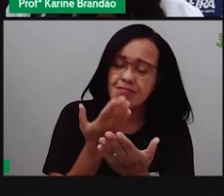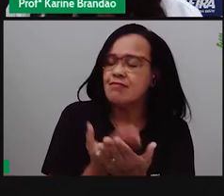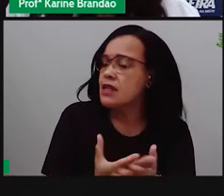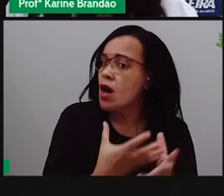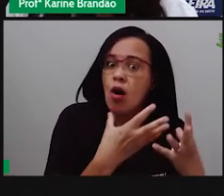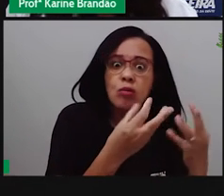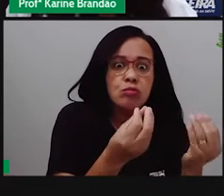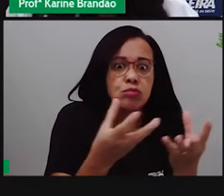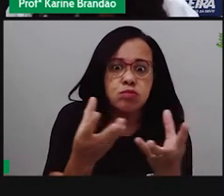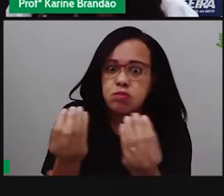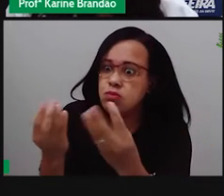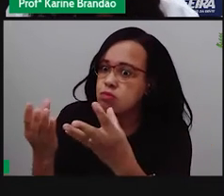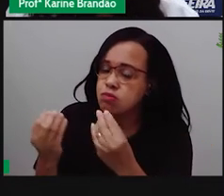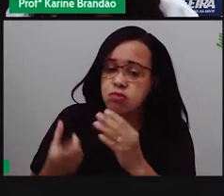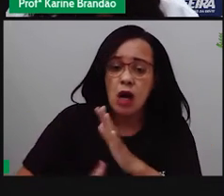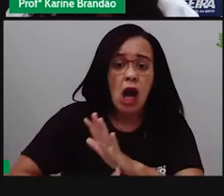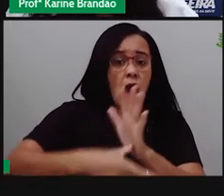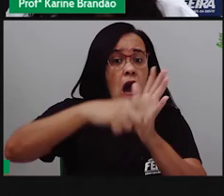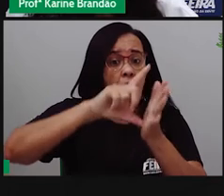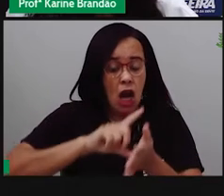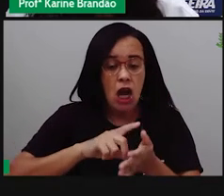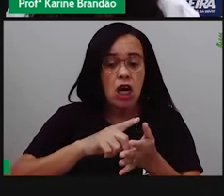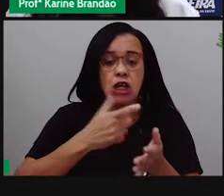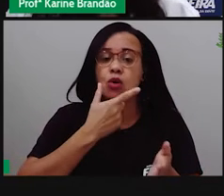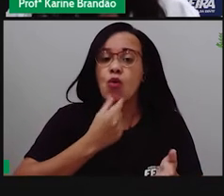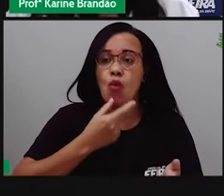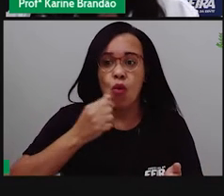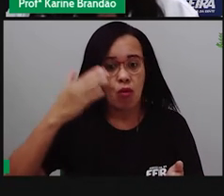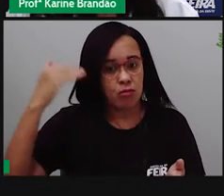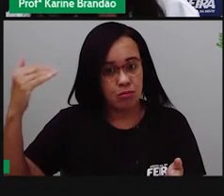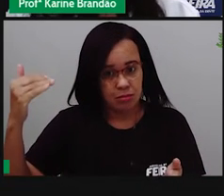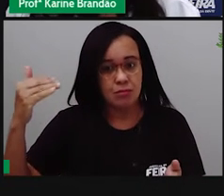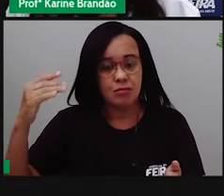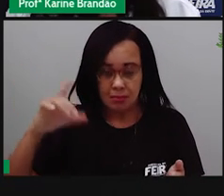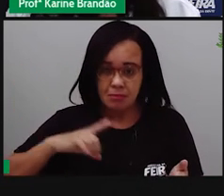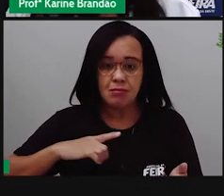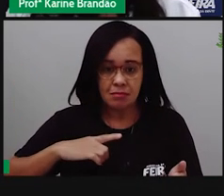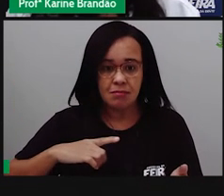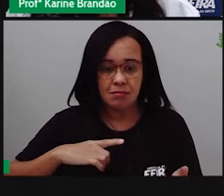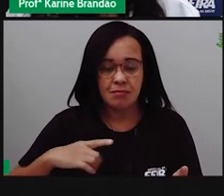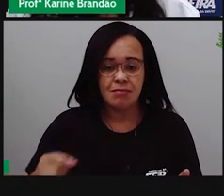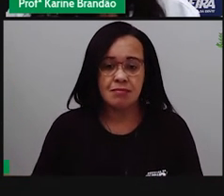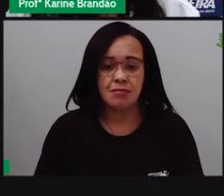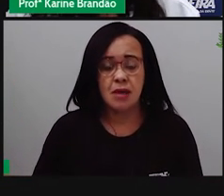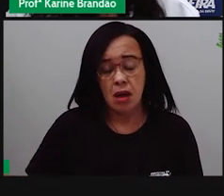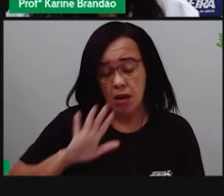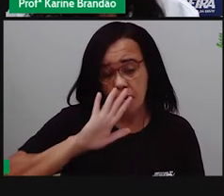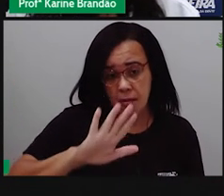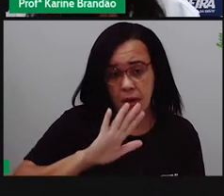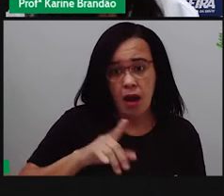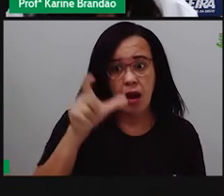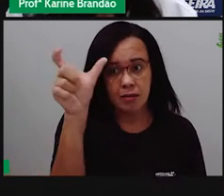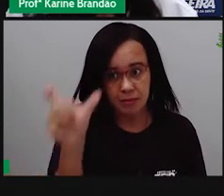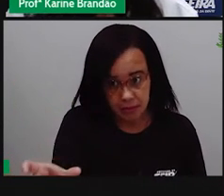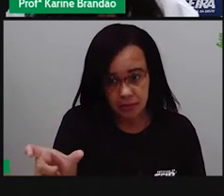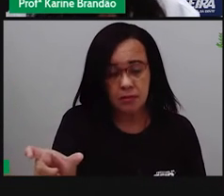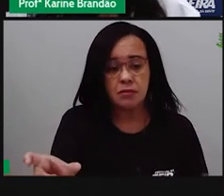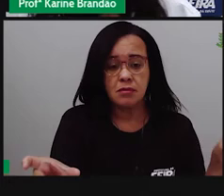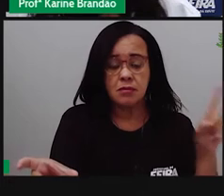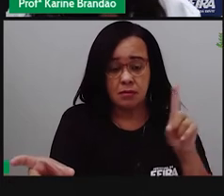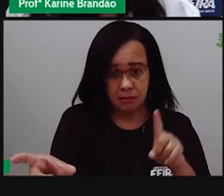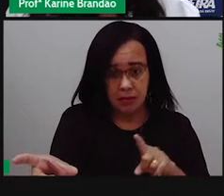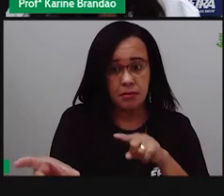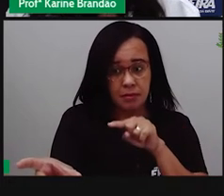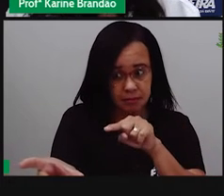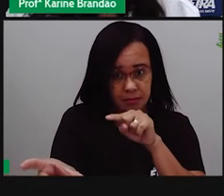cientistas, antes de Charles Darwin, tá? Mas, Charles Darwin, como se ouvir na origem das